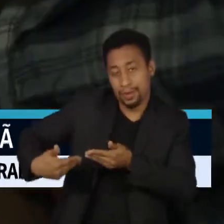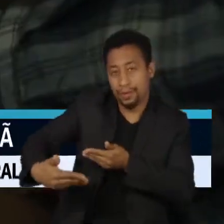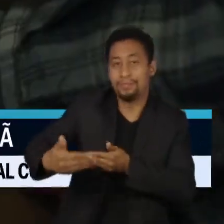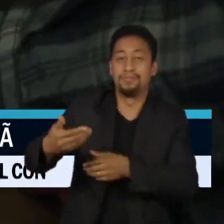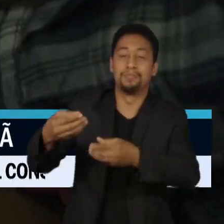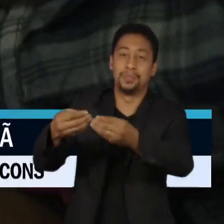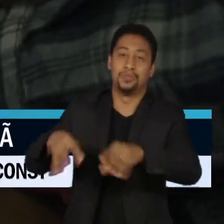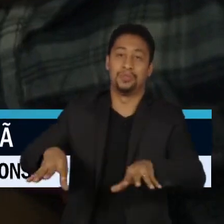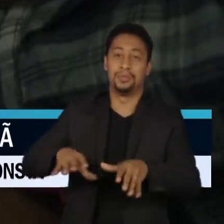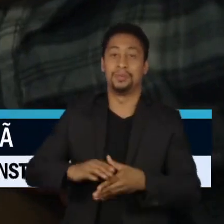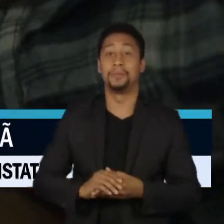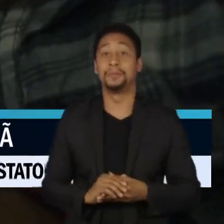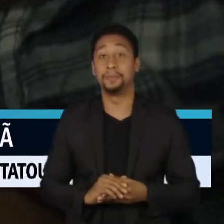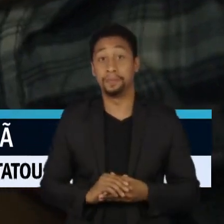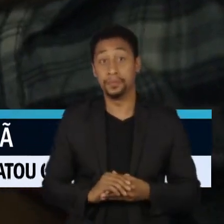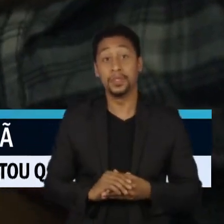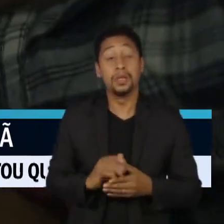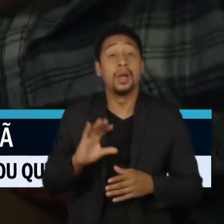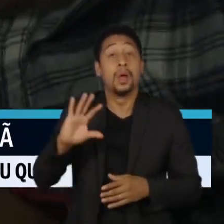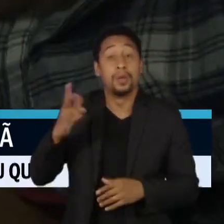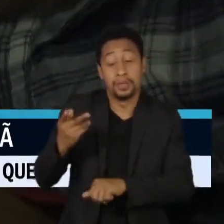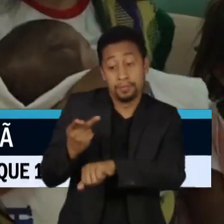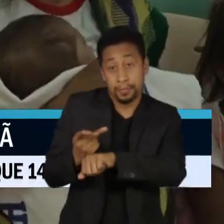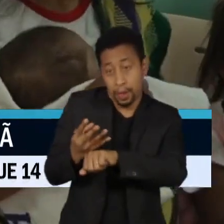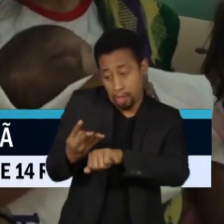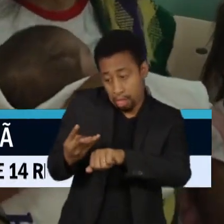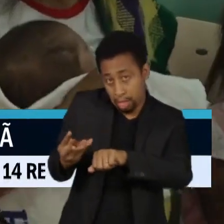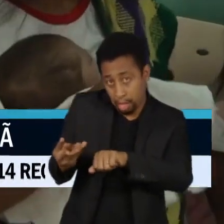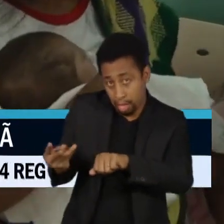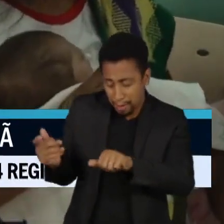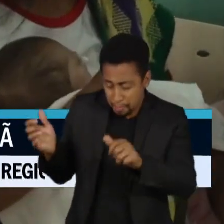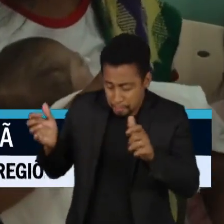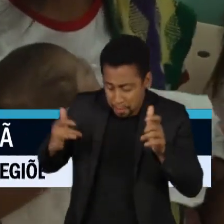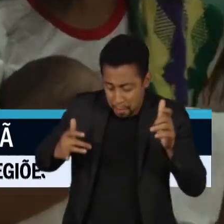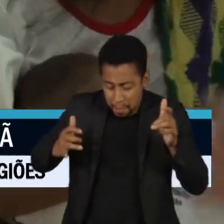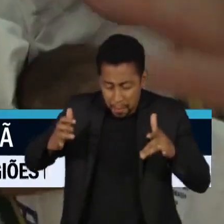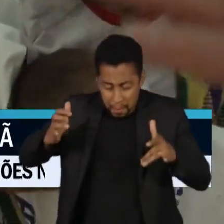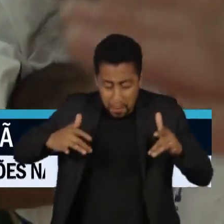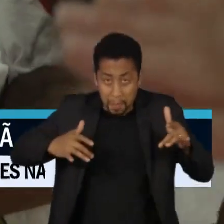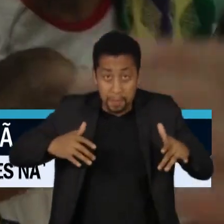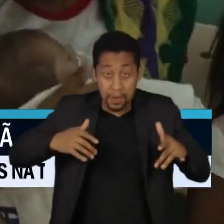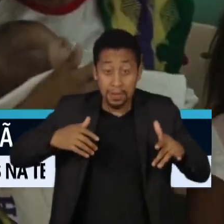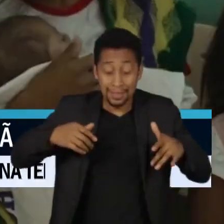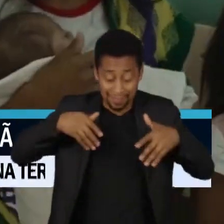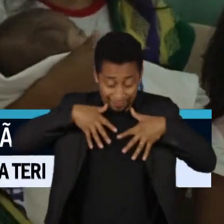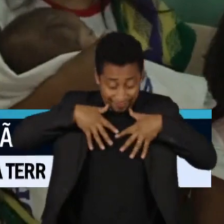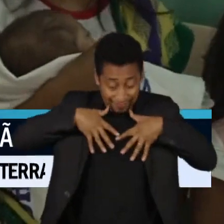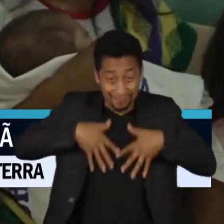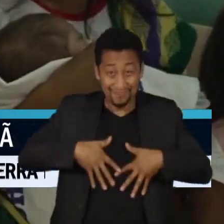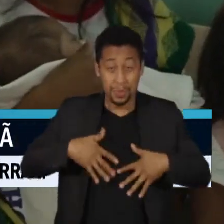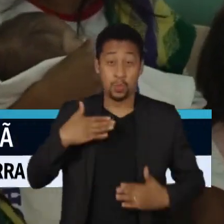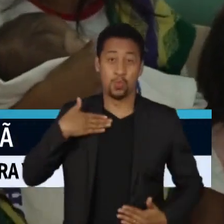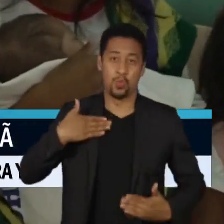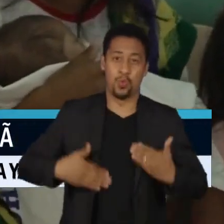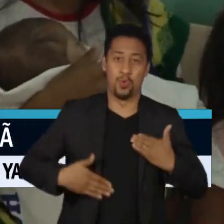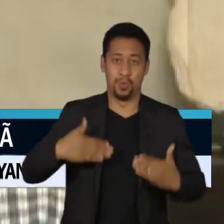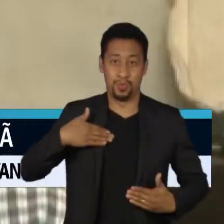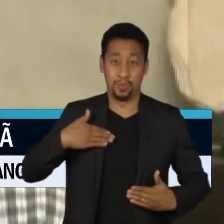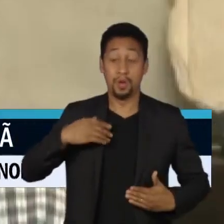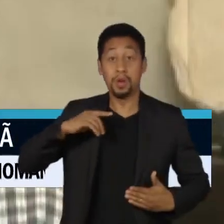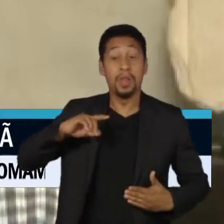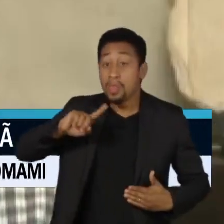acumula no corpo e é muito difícil você tirar o mercúrio depois que ele está